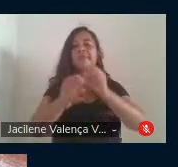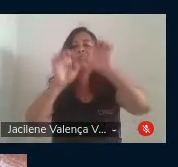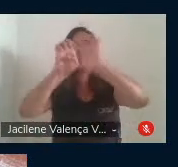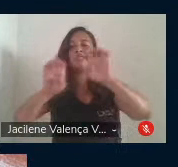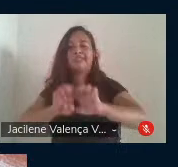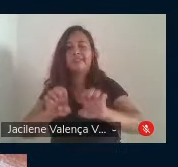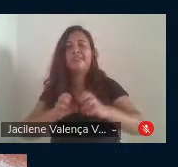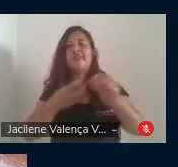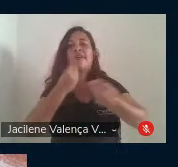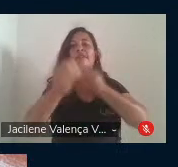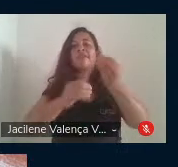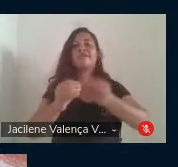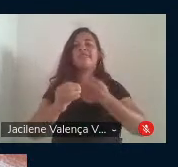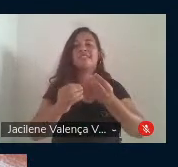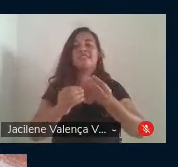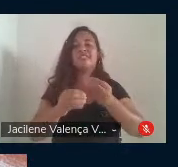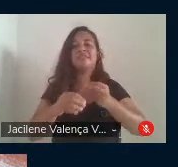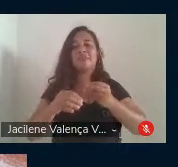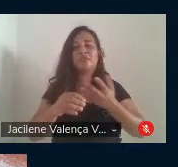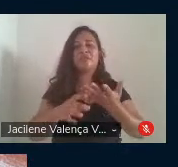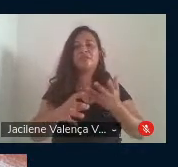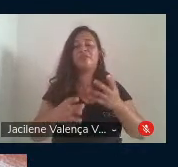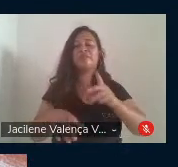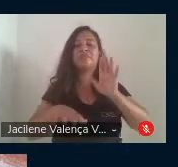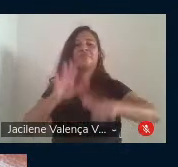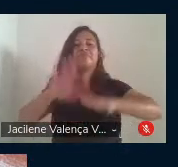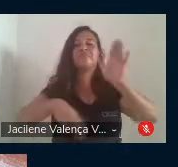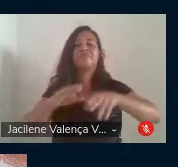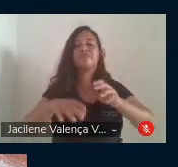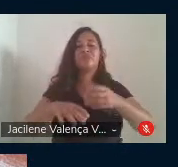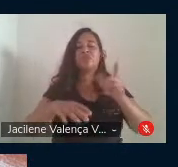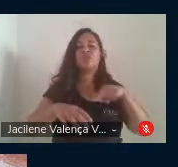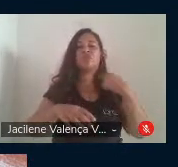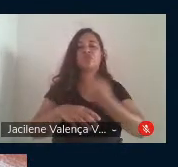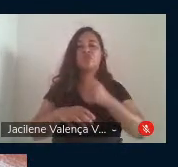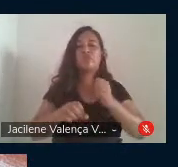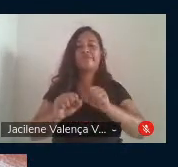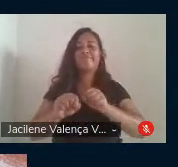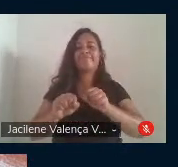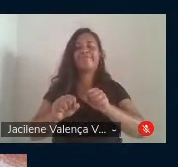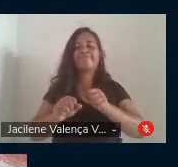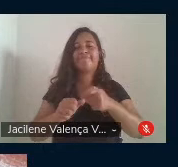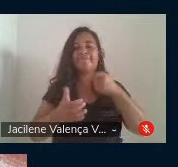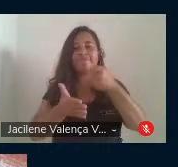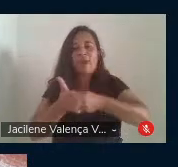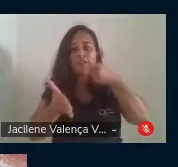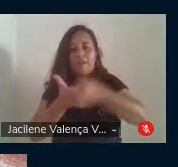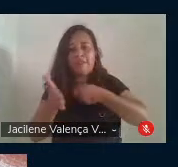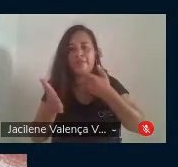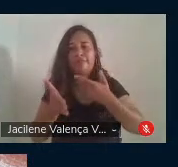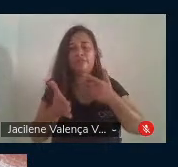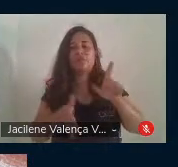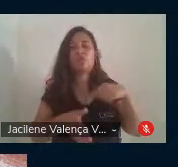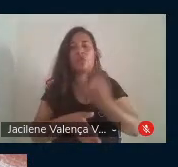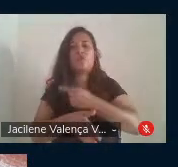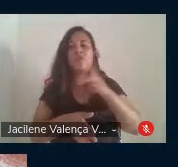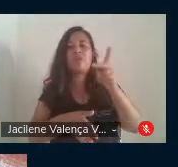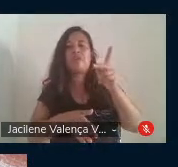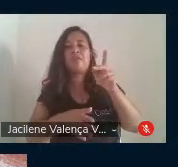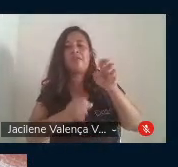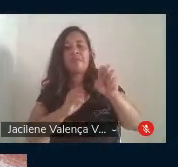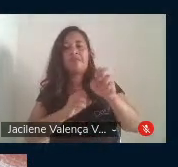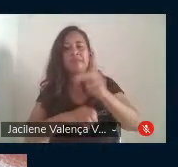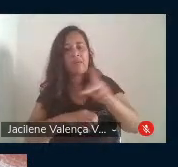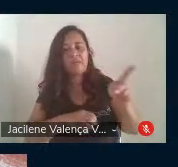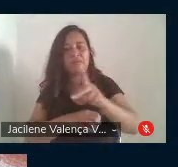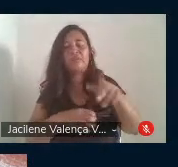nas escolas, muitas vezes forçadas por nós, que assumimos ser professor e educador, é caminhar em direção à criação de